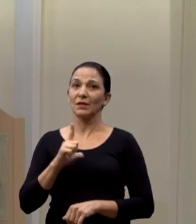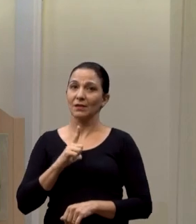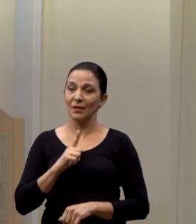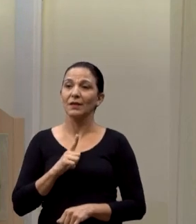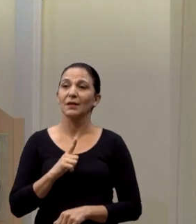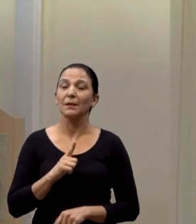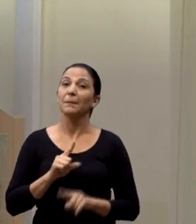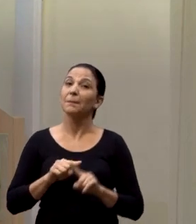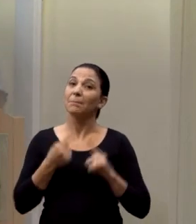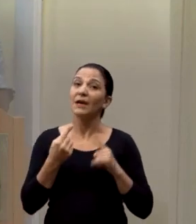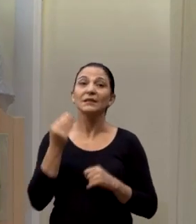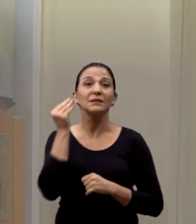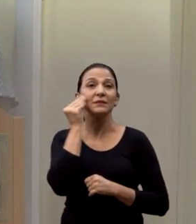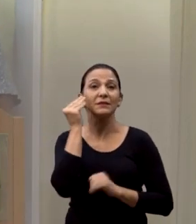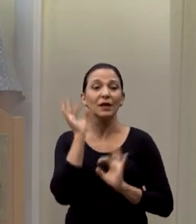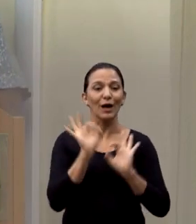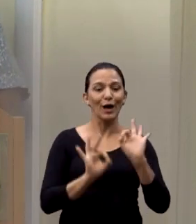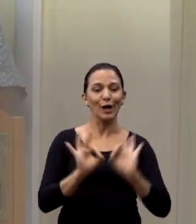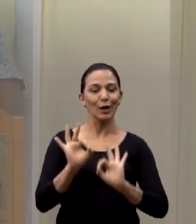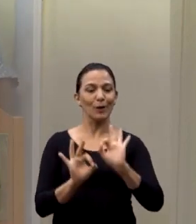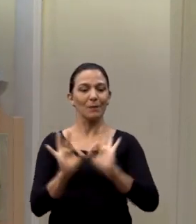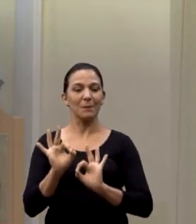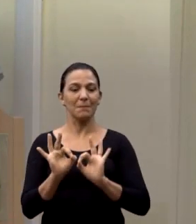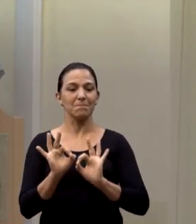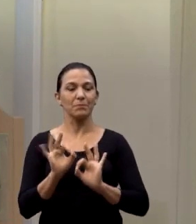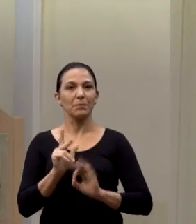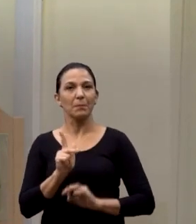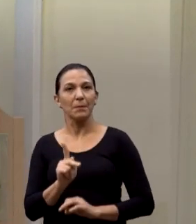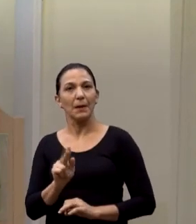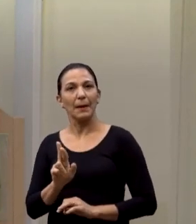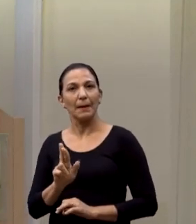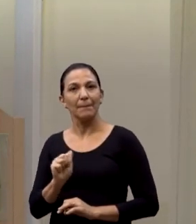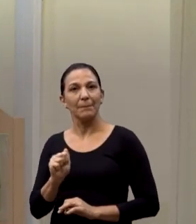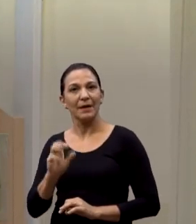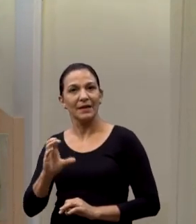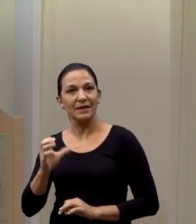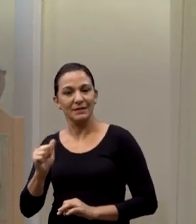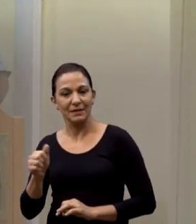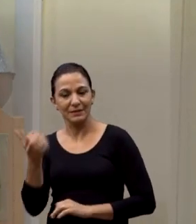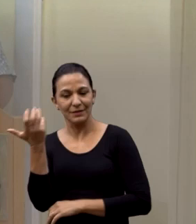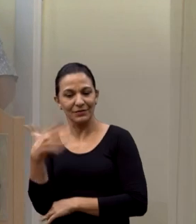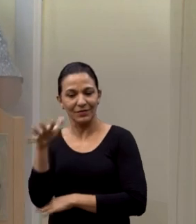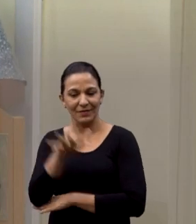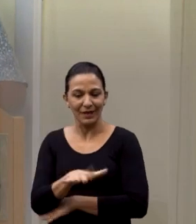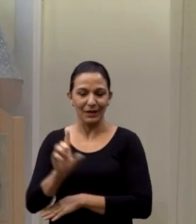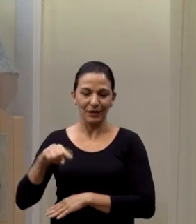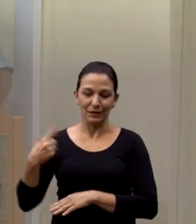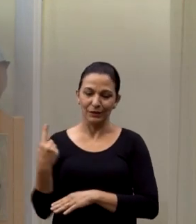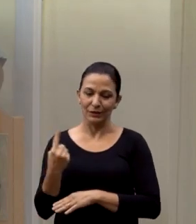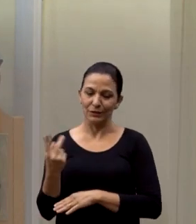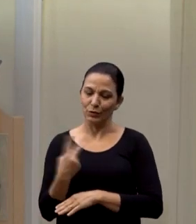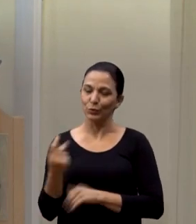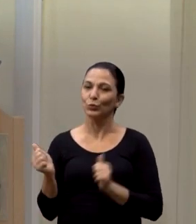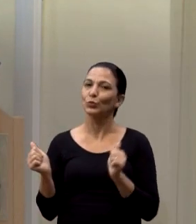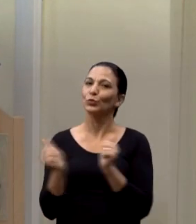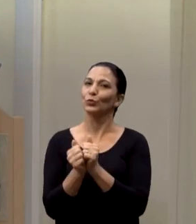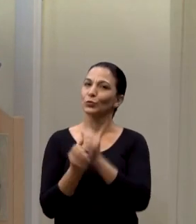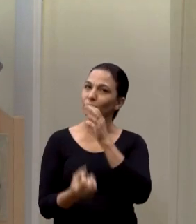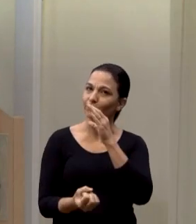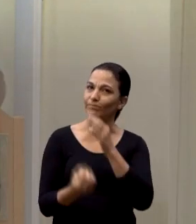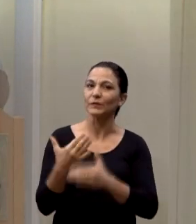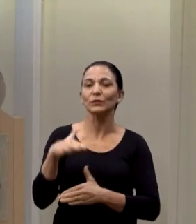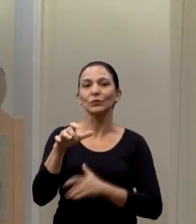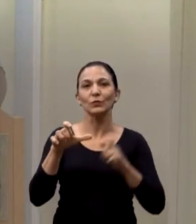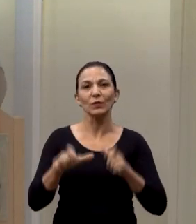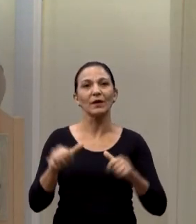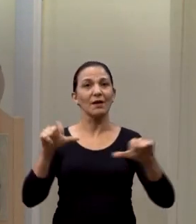grande, mas fazer alguma coisa ali e a gente vai juntos lá para inaugurar, se Deus quiser. Então,